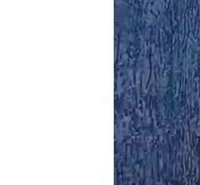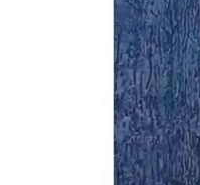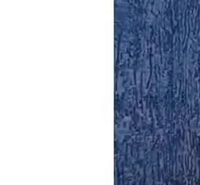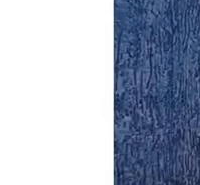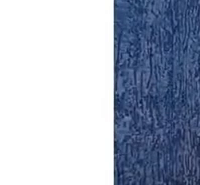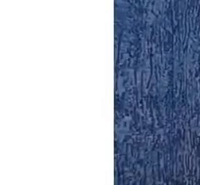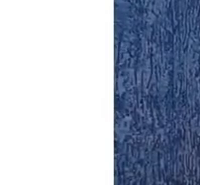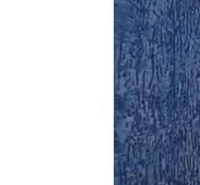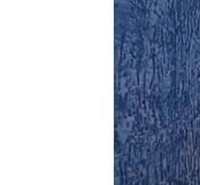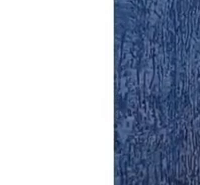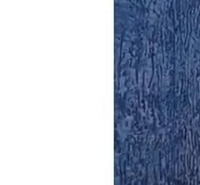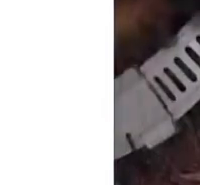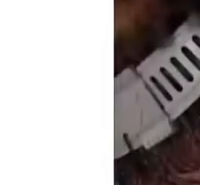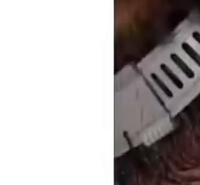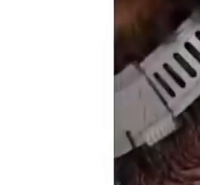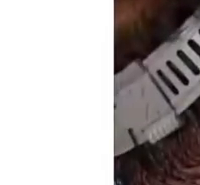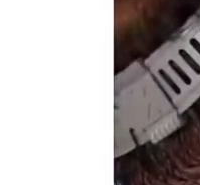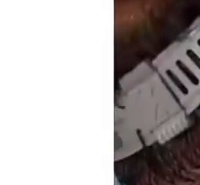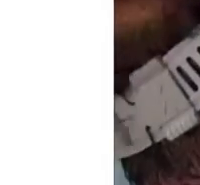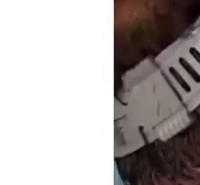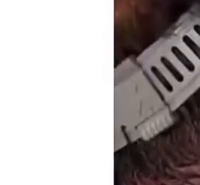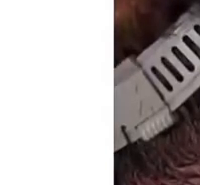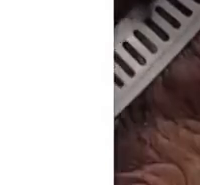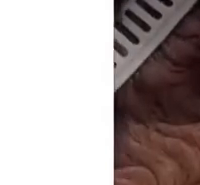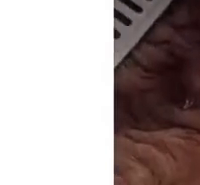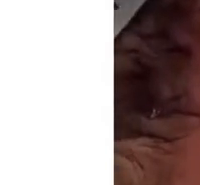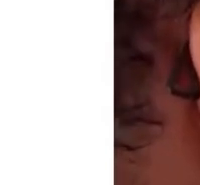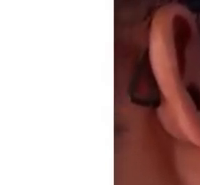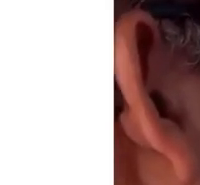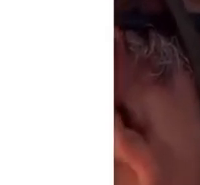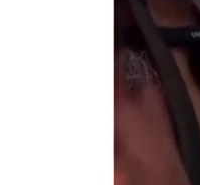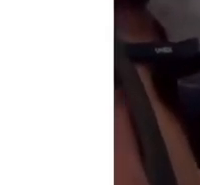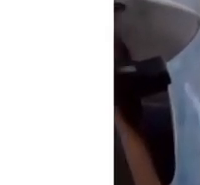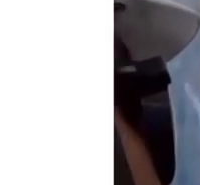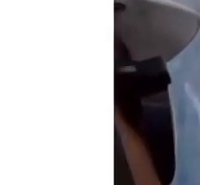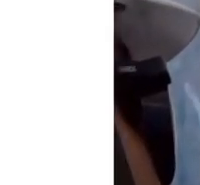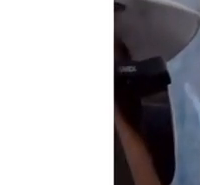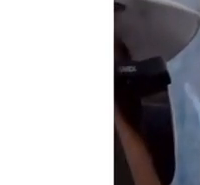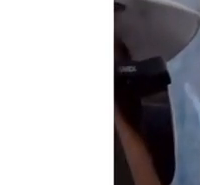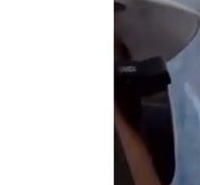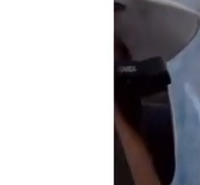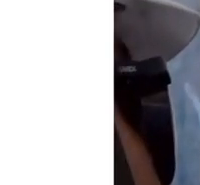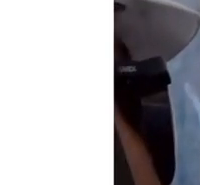mas é preciso solicitar à concessionária a mudança para o regime de tarifa branca.